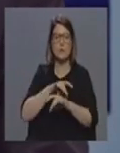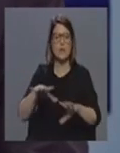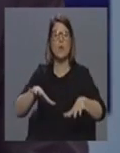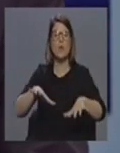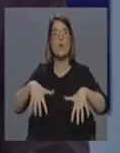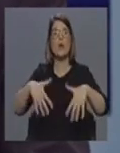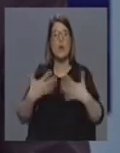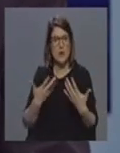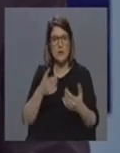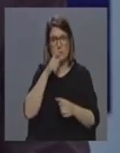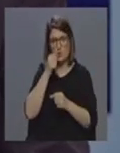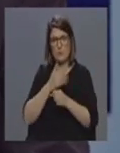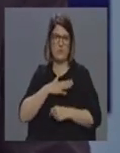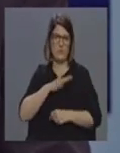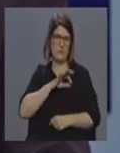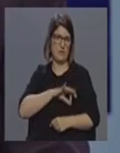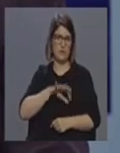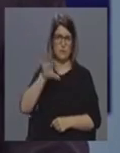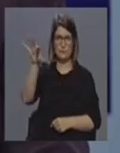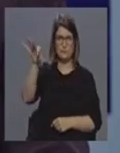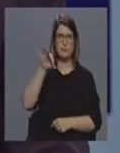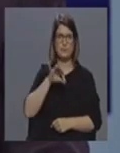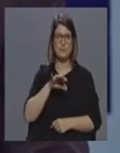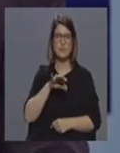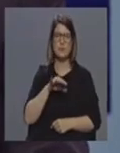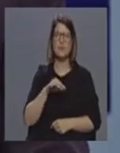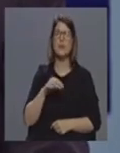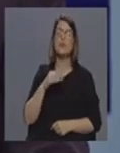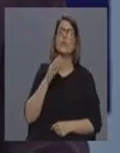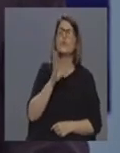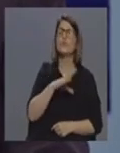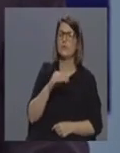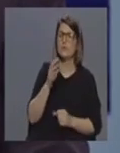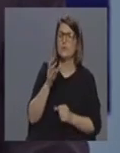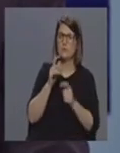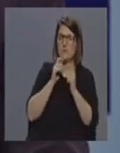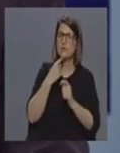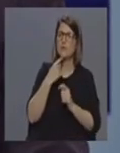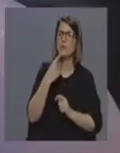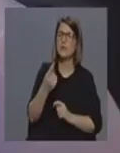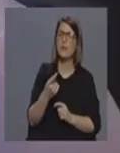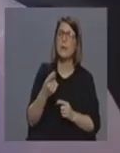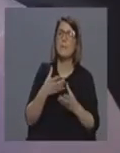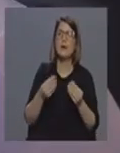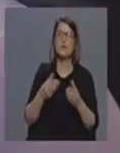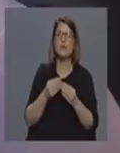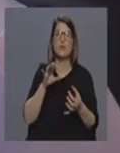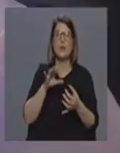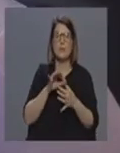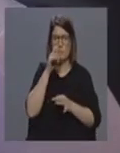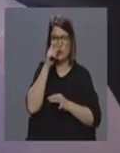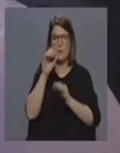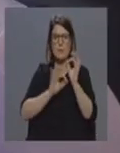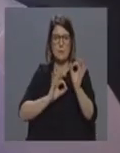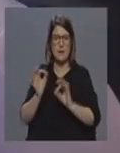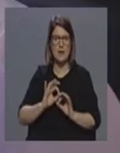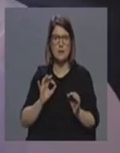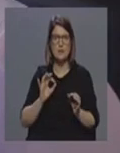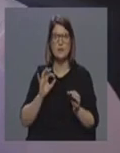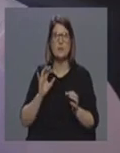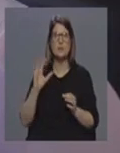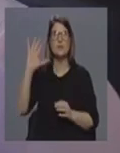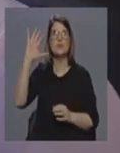profissionais eu sou funcionário estamos aqui a falar de meios em preparação para eventuais cenários